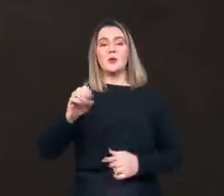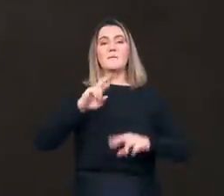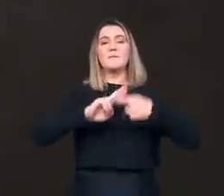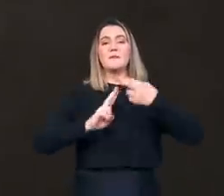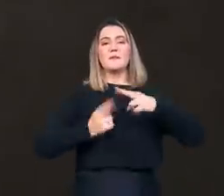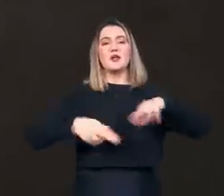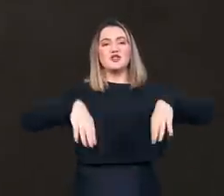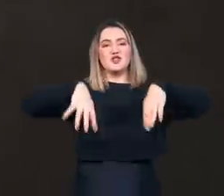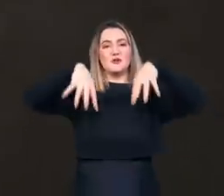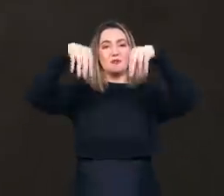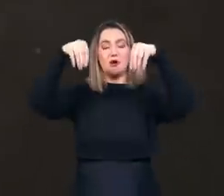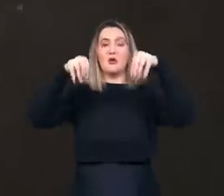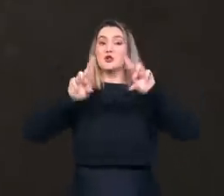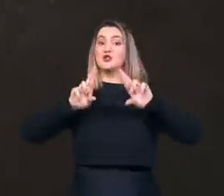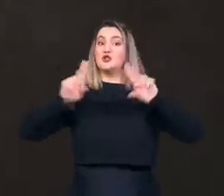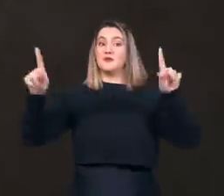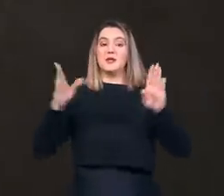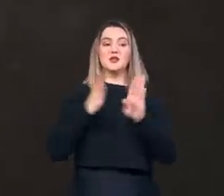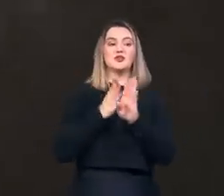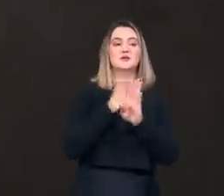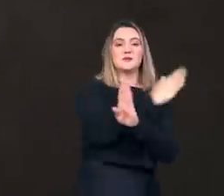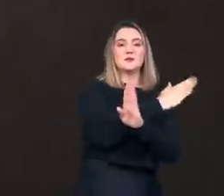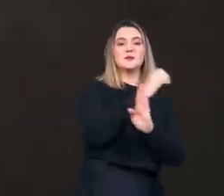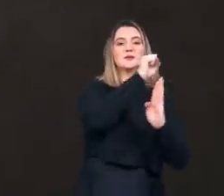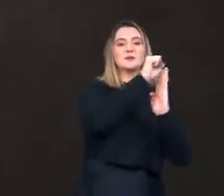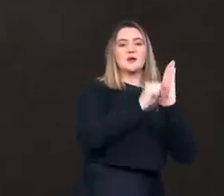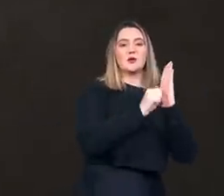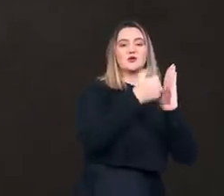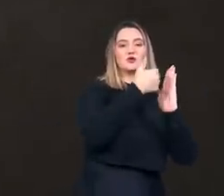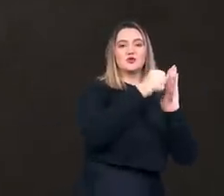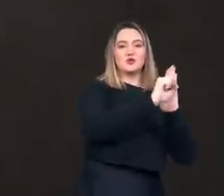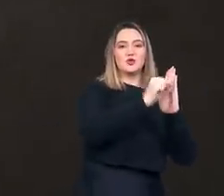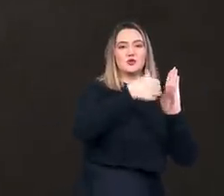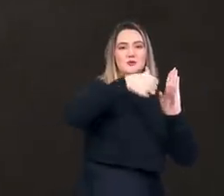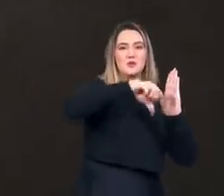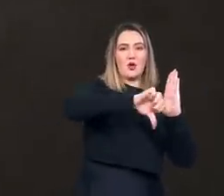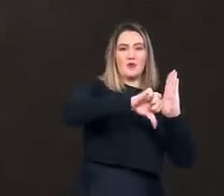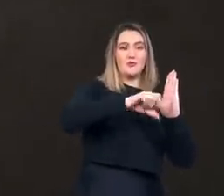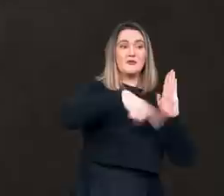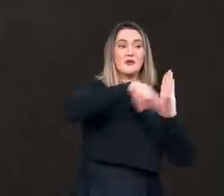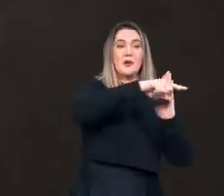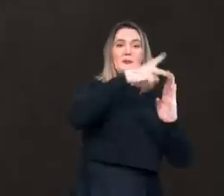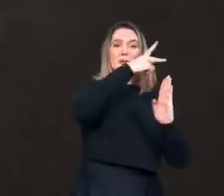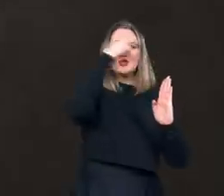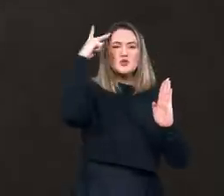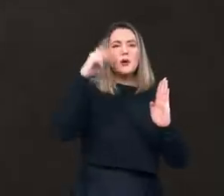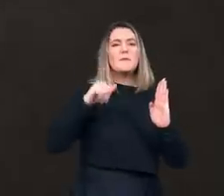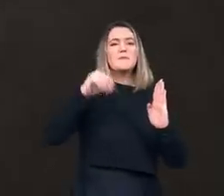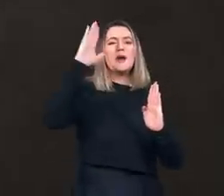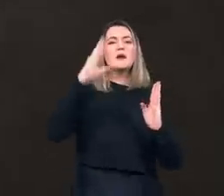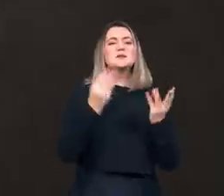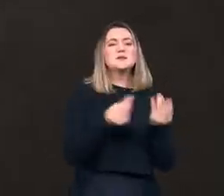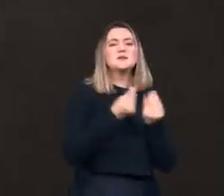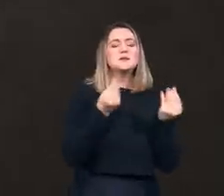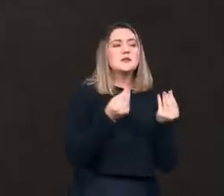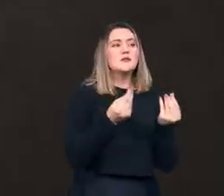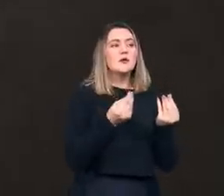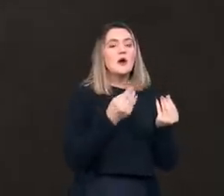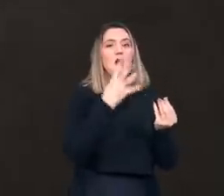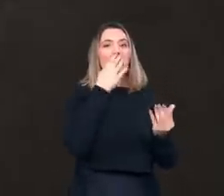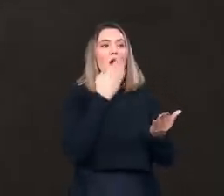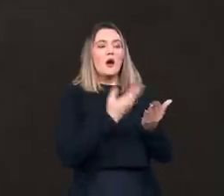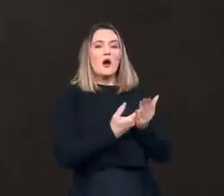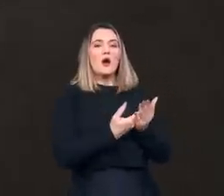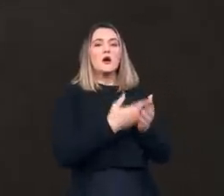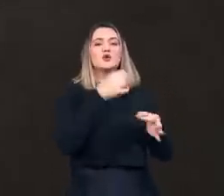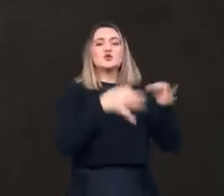não era a mesma coisa que a Inquisição dos séculos 18 e 19, quando as pessoas eram muito mais sensíveis às